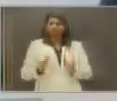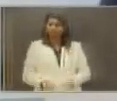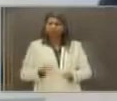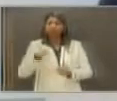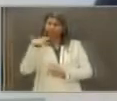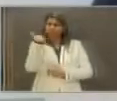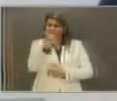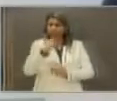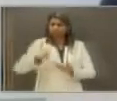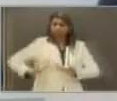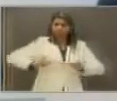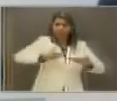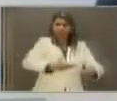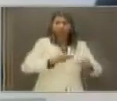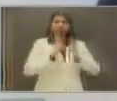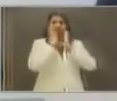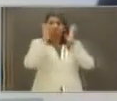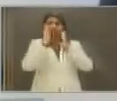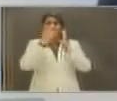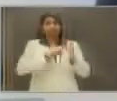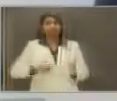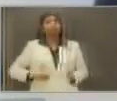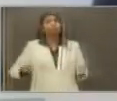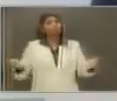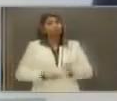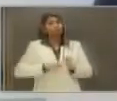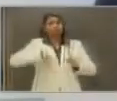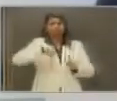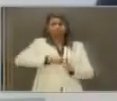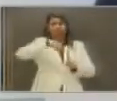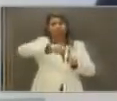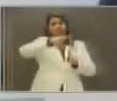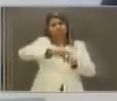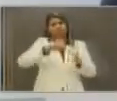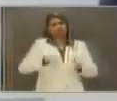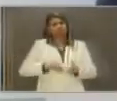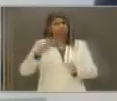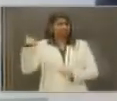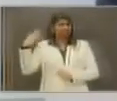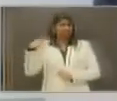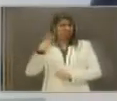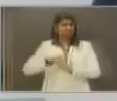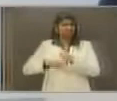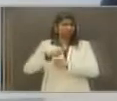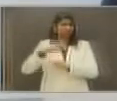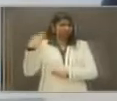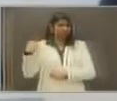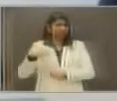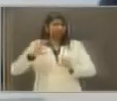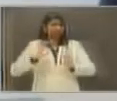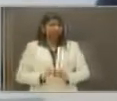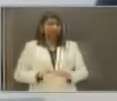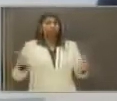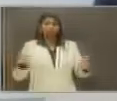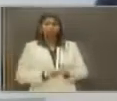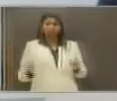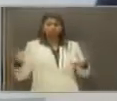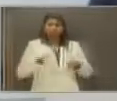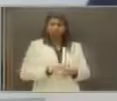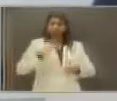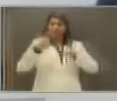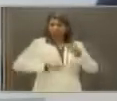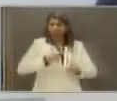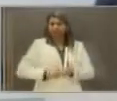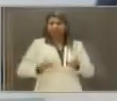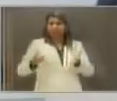governador Ricardo Coutinho para ajudá-lo a fazer muito mais do que foi feito nesses quatro anos. Porque vou ser um senador parceiro, que vou trabalhar de manhã, de tarde, de noite,